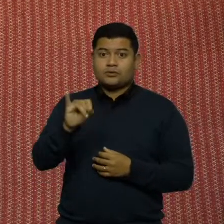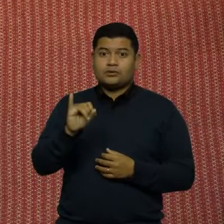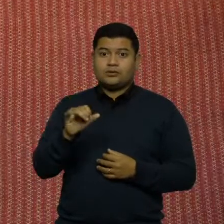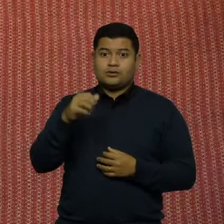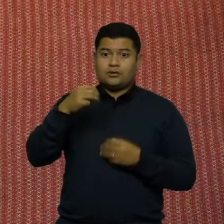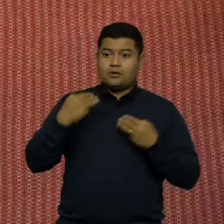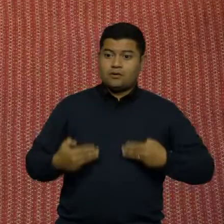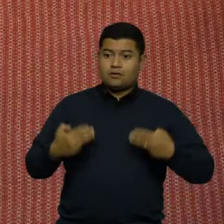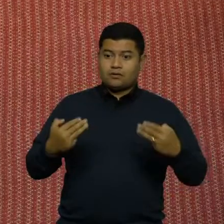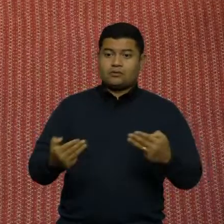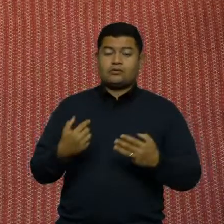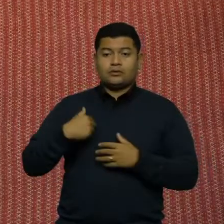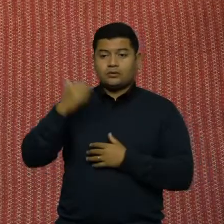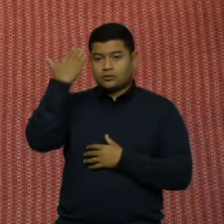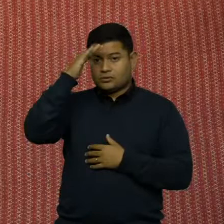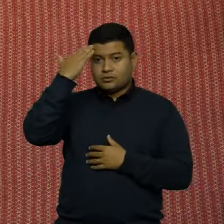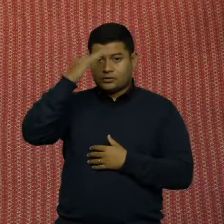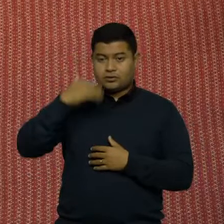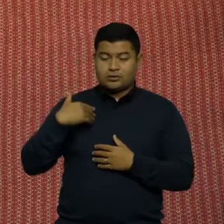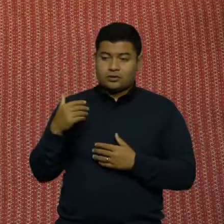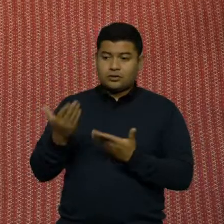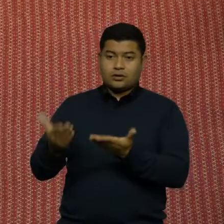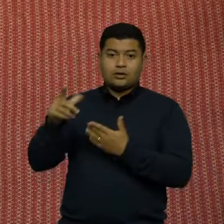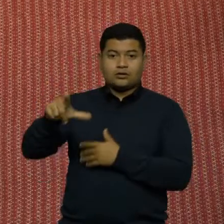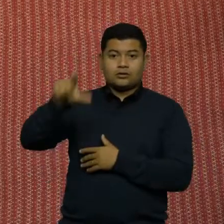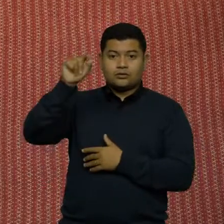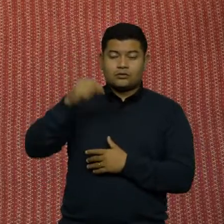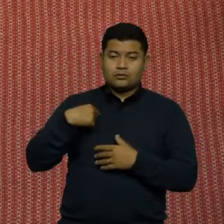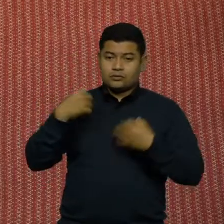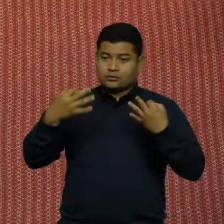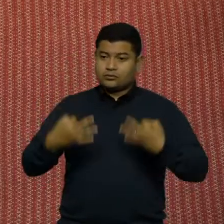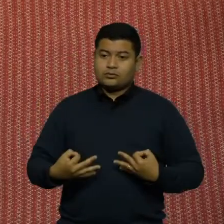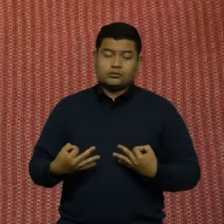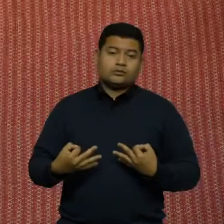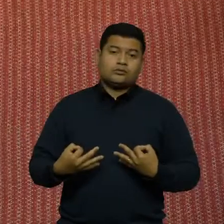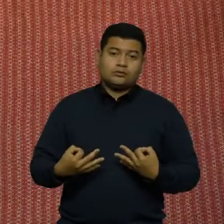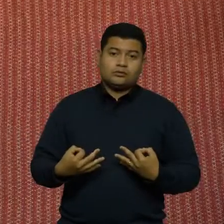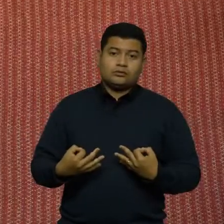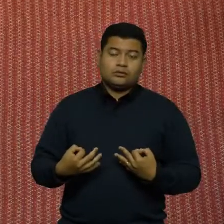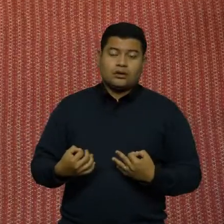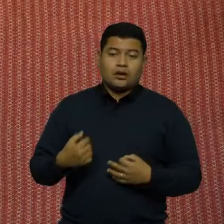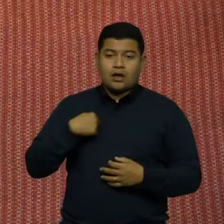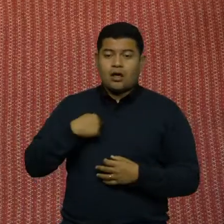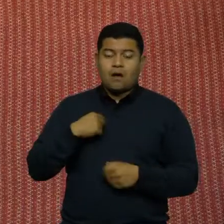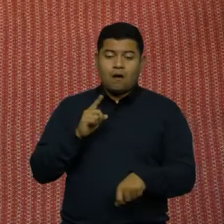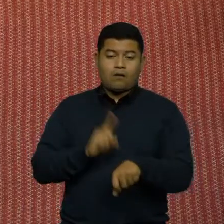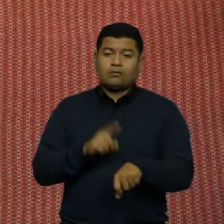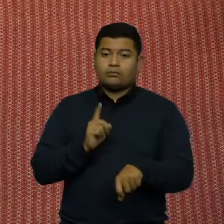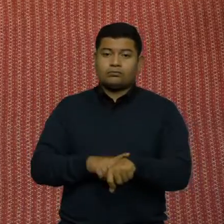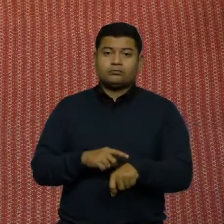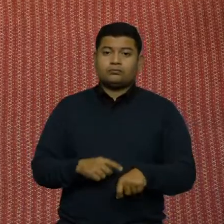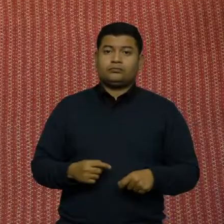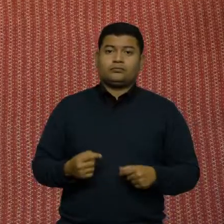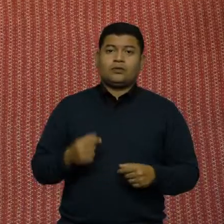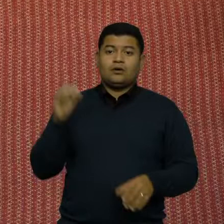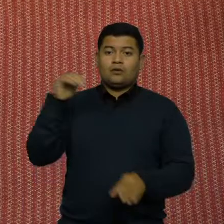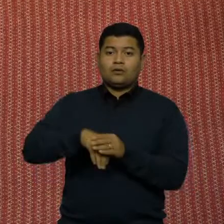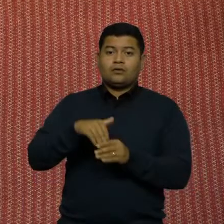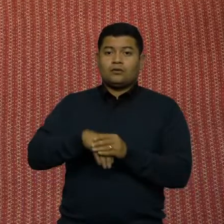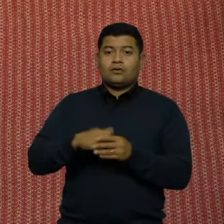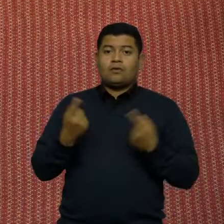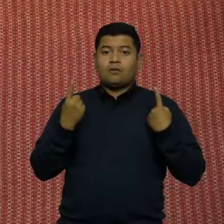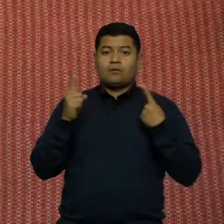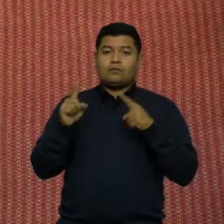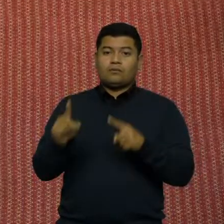considerar que a sua eleição foi legítima. Eu não tenho, nesse momento, condições de votar contra, até